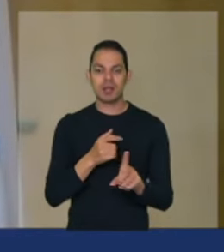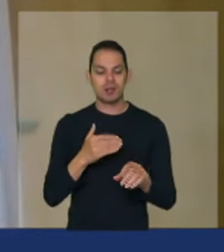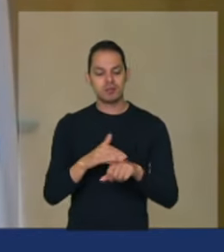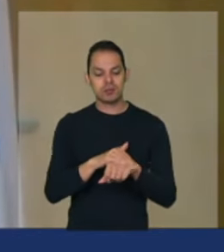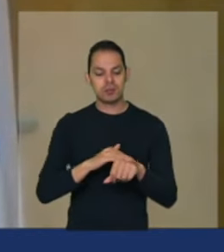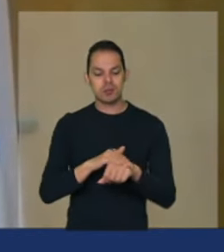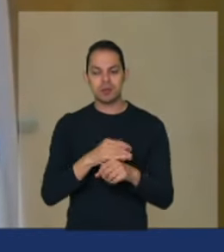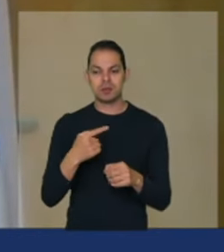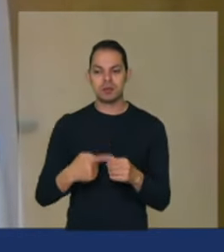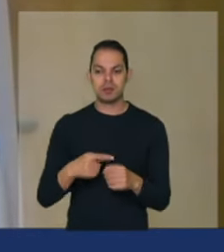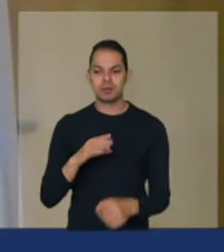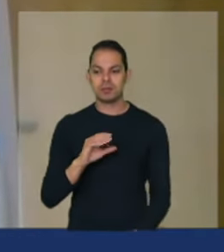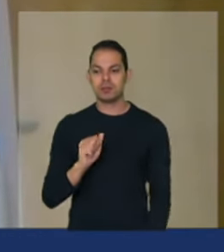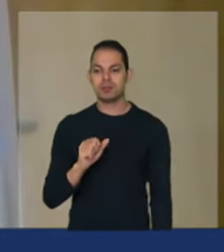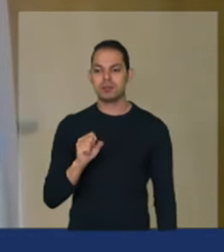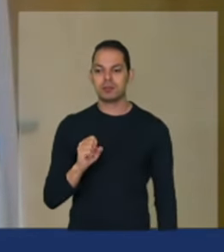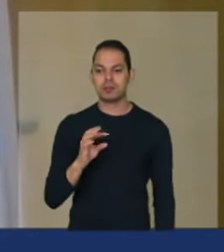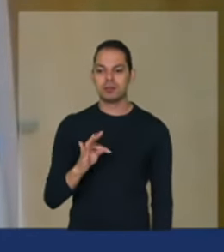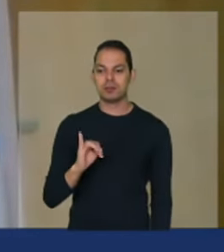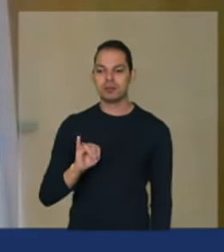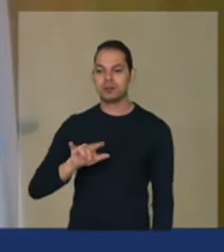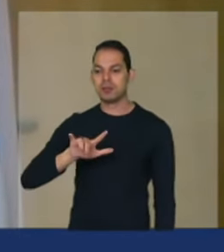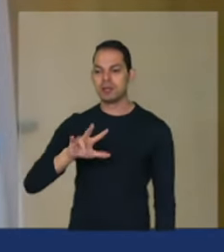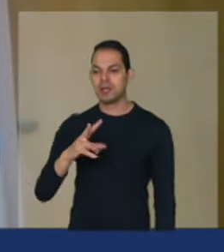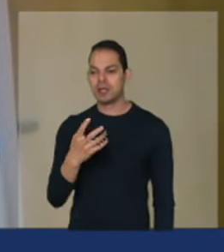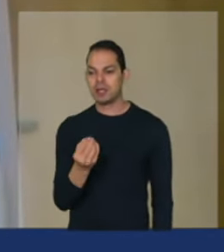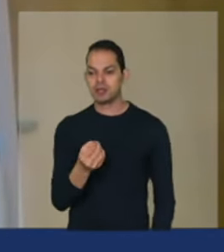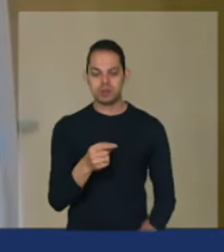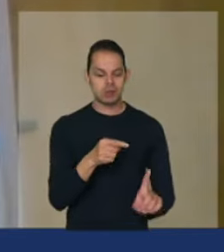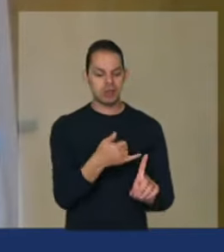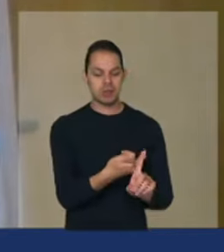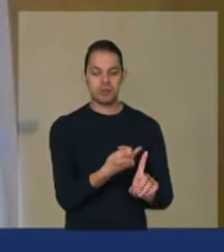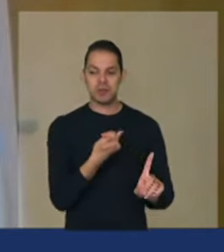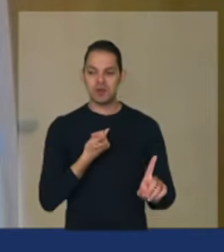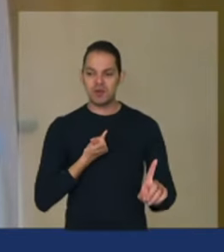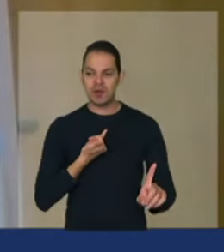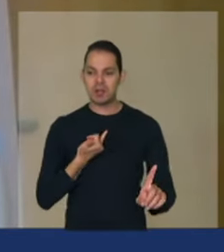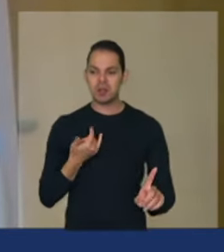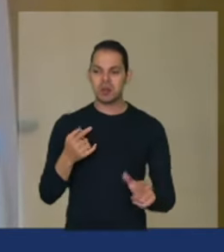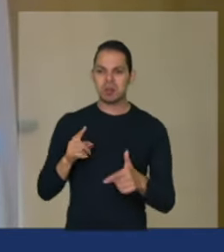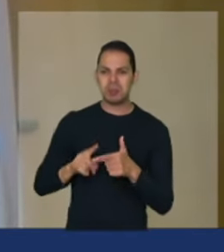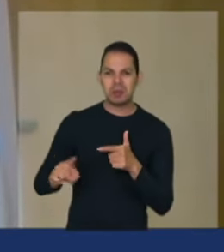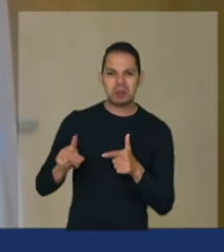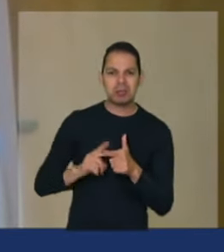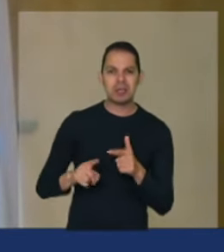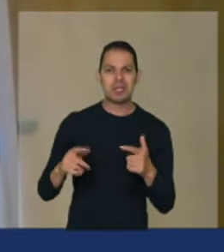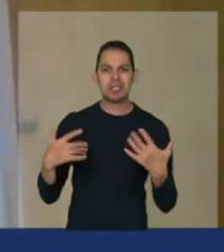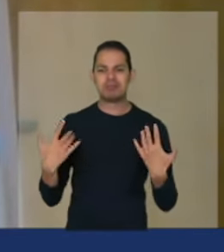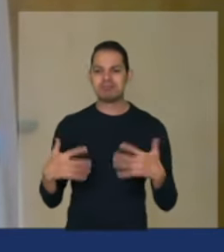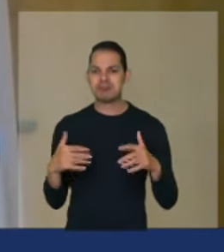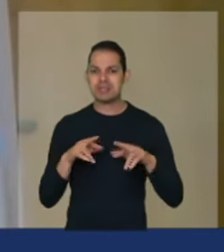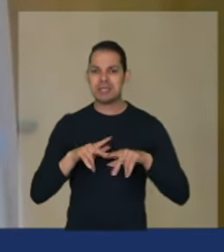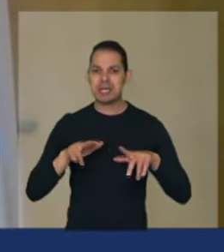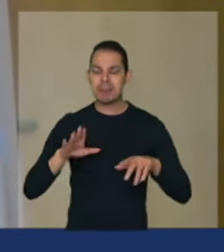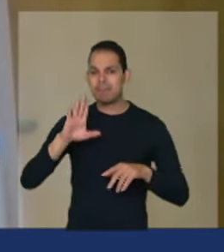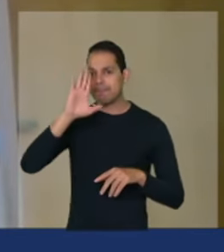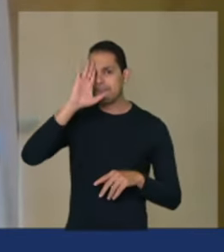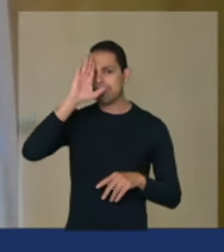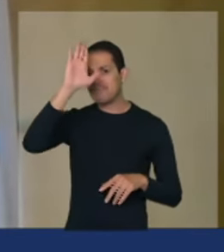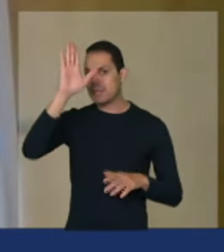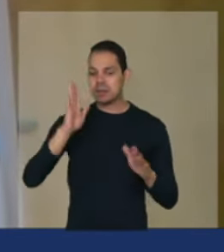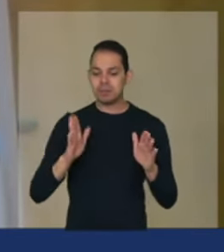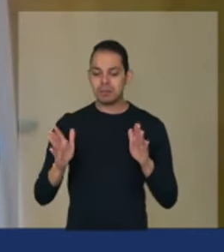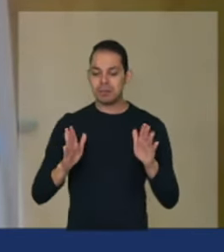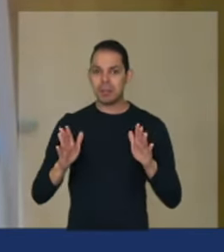Castilho ele me falava das agruras sobretudo em épocas de geada porque